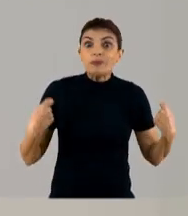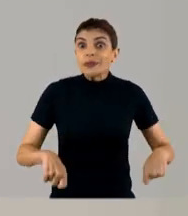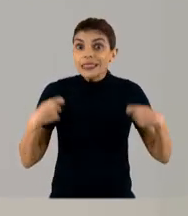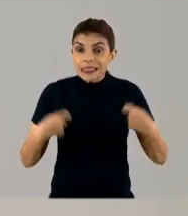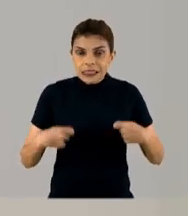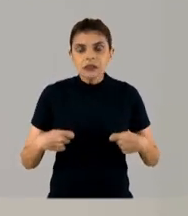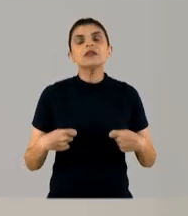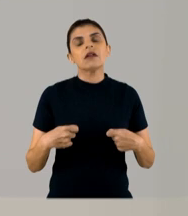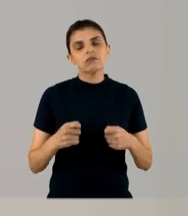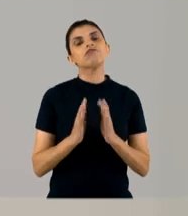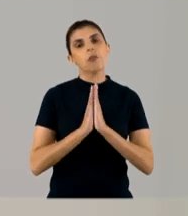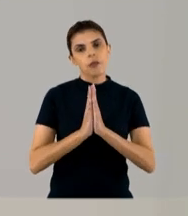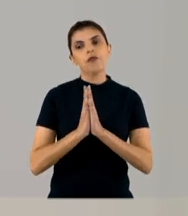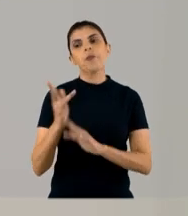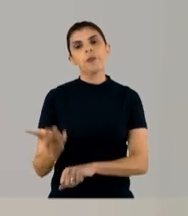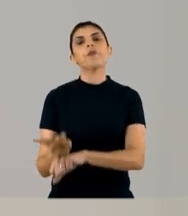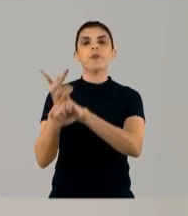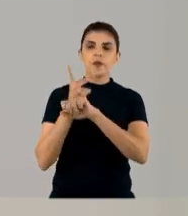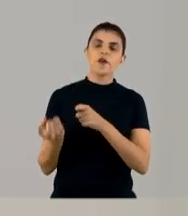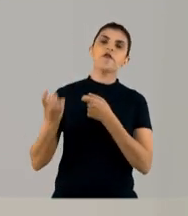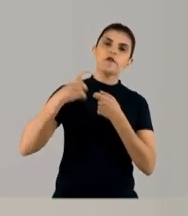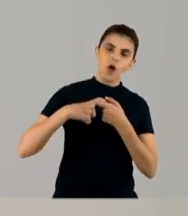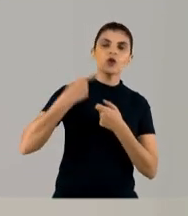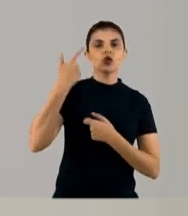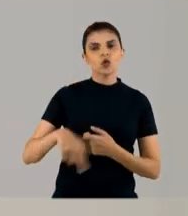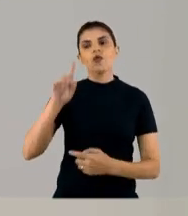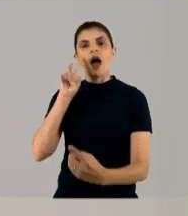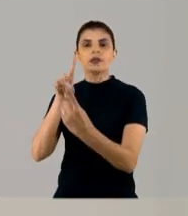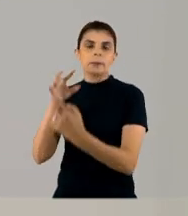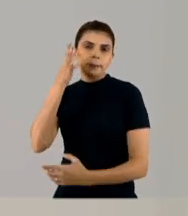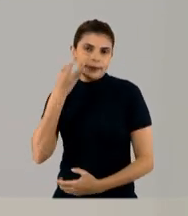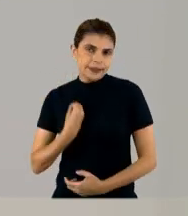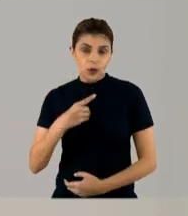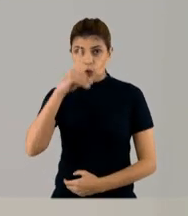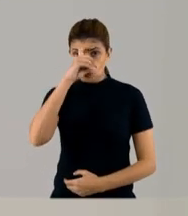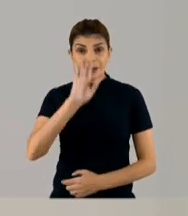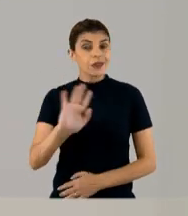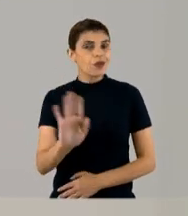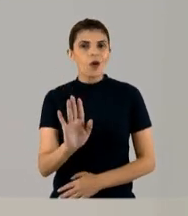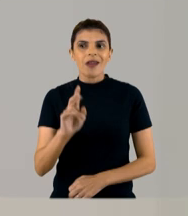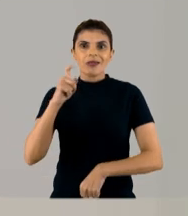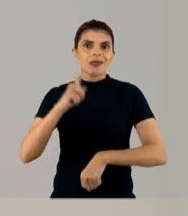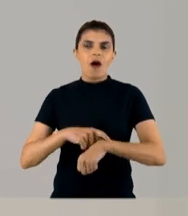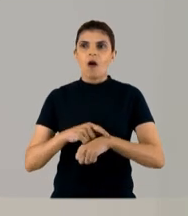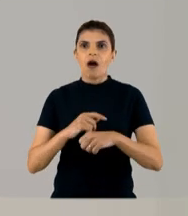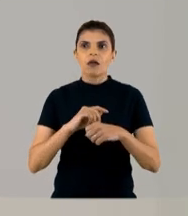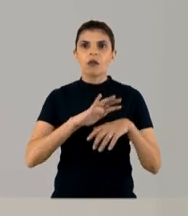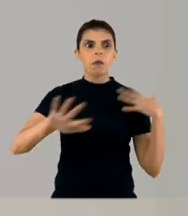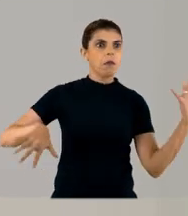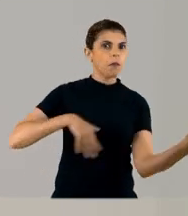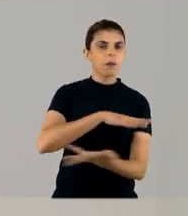precise de um exame físico, obviamente, daí precisa retornar o atendimento ao hospital. Não tirar, nessa hora também,